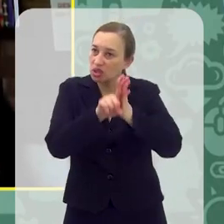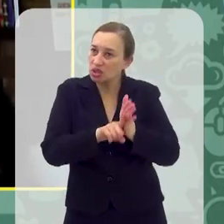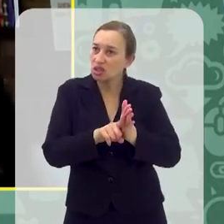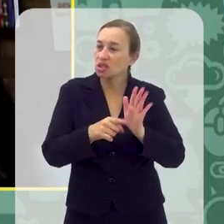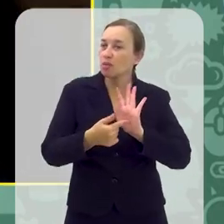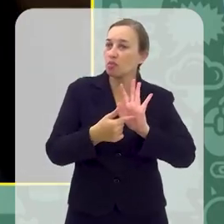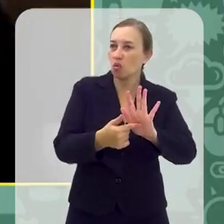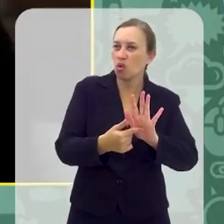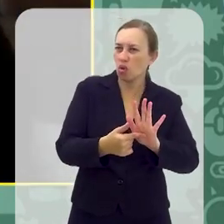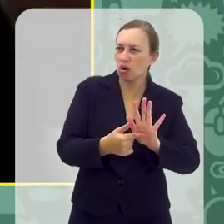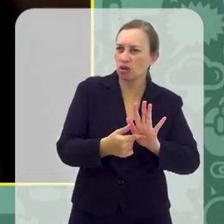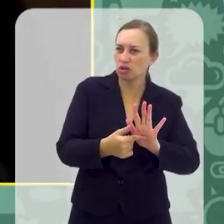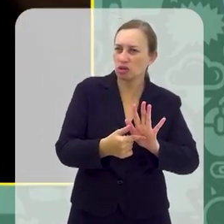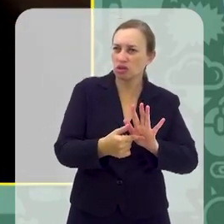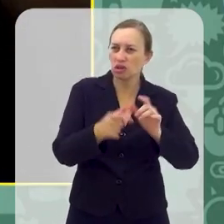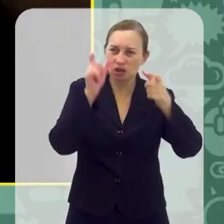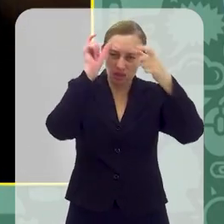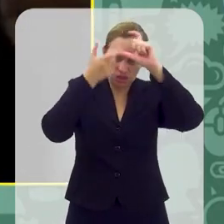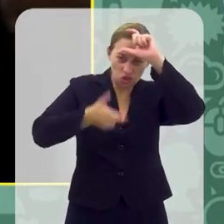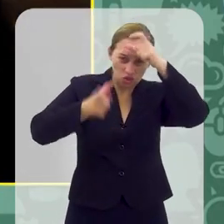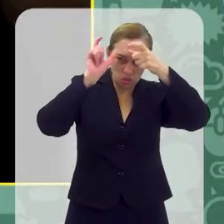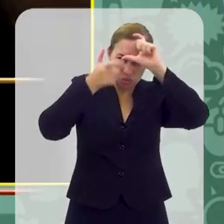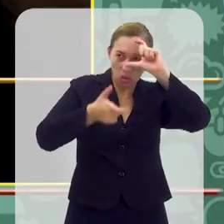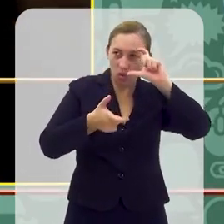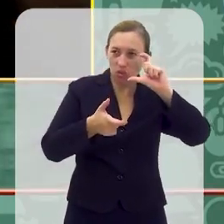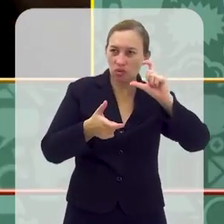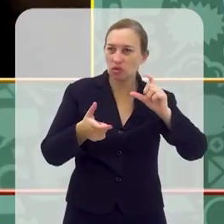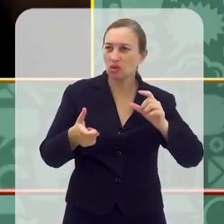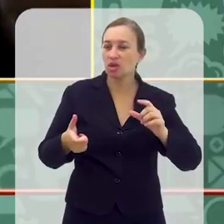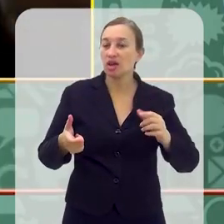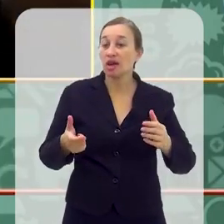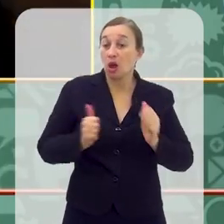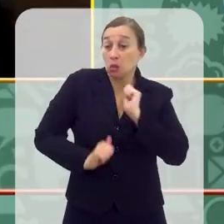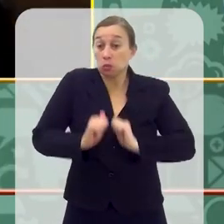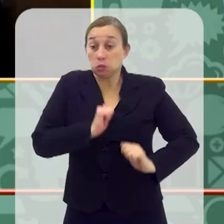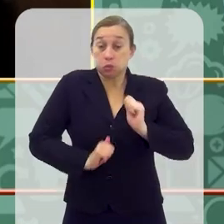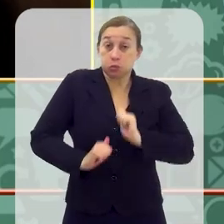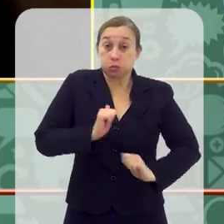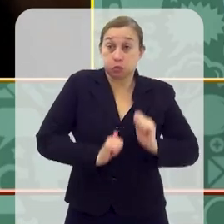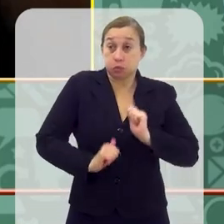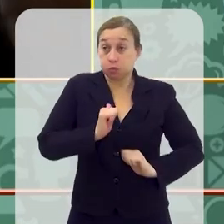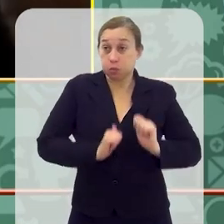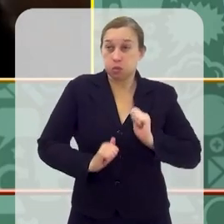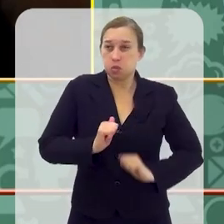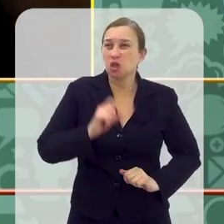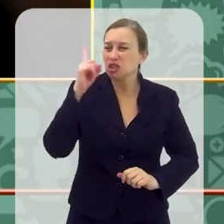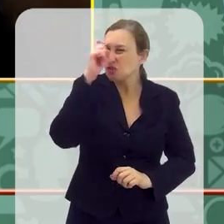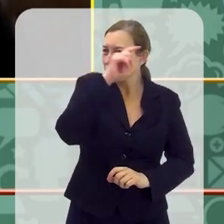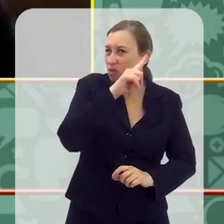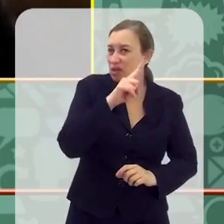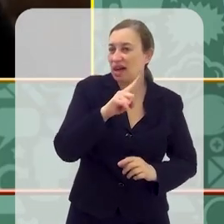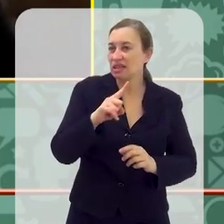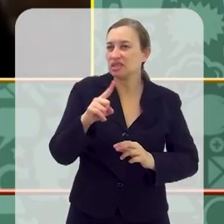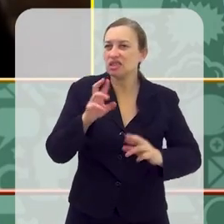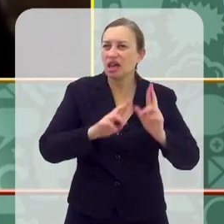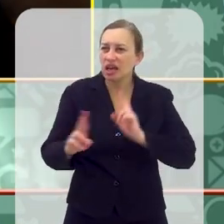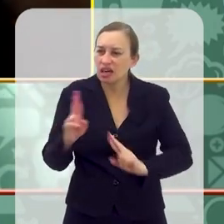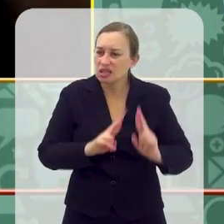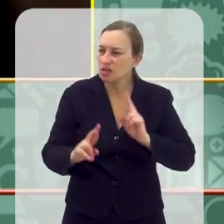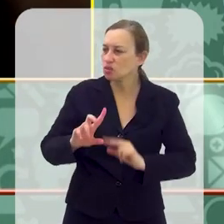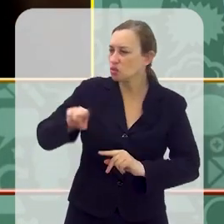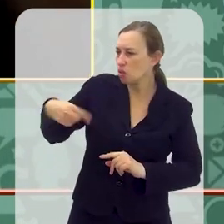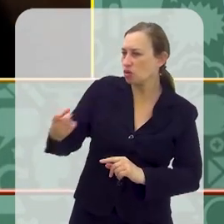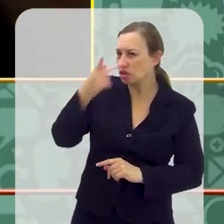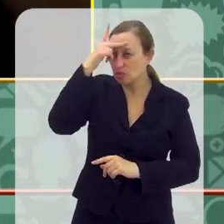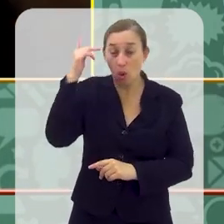mostram que um dos transtornos, às associado ao uso excessivo é a questão da ansiedade social, né? Que tem essa dificuldade de interagir, de socializar com outras